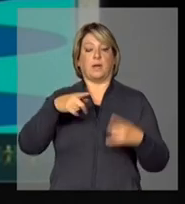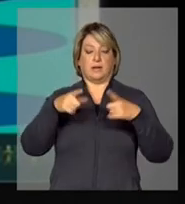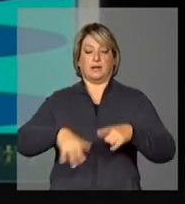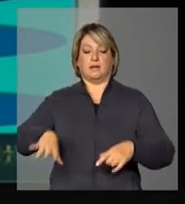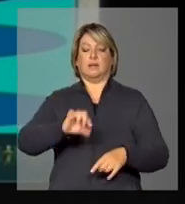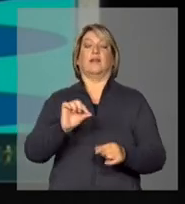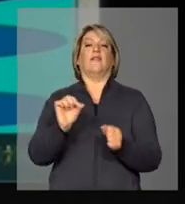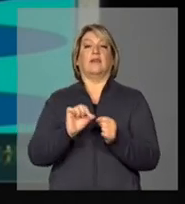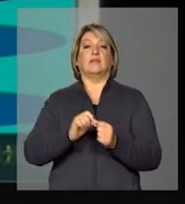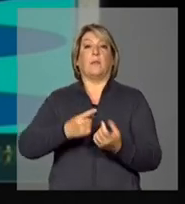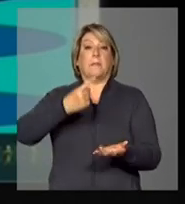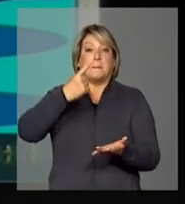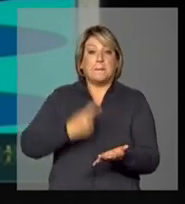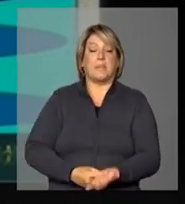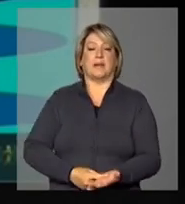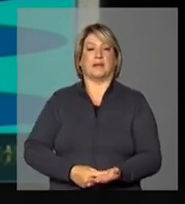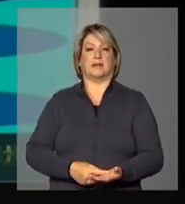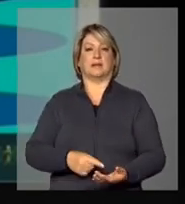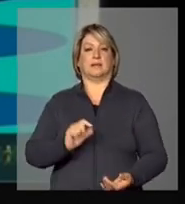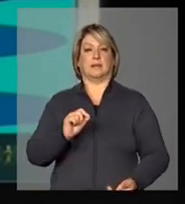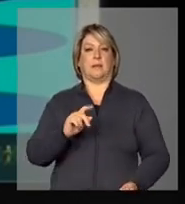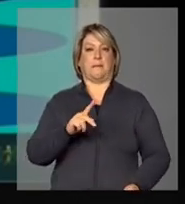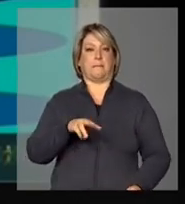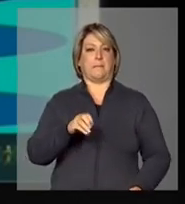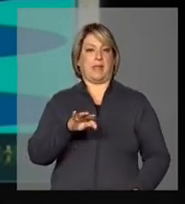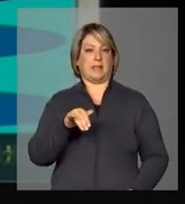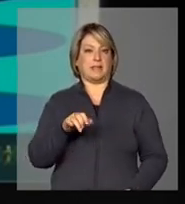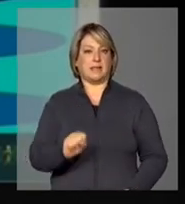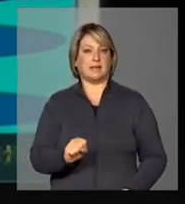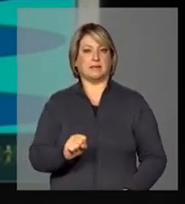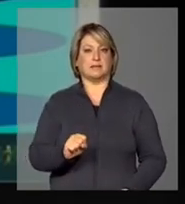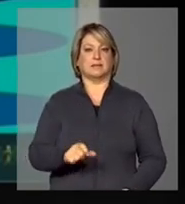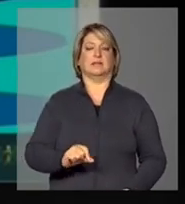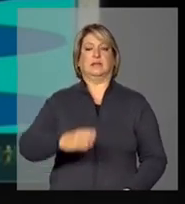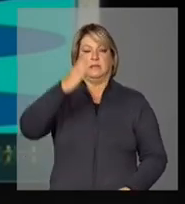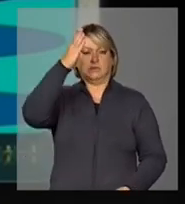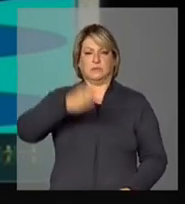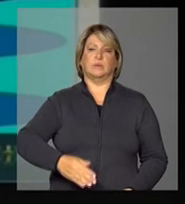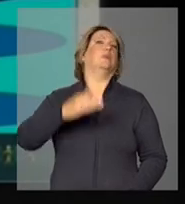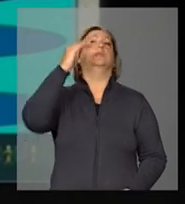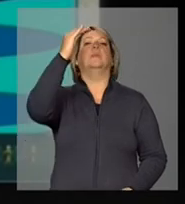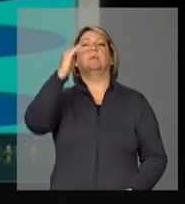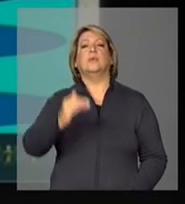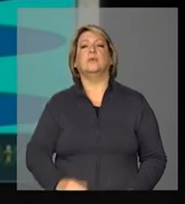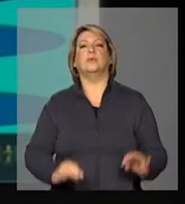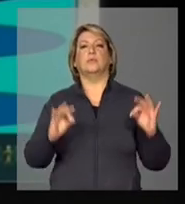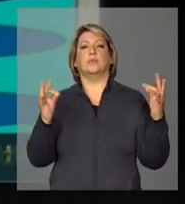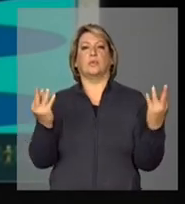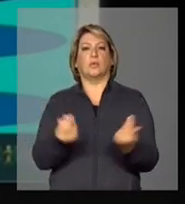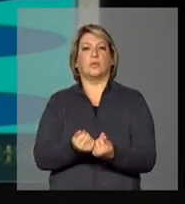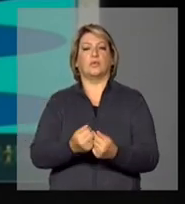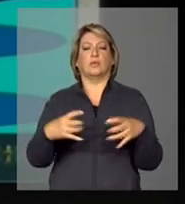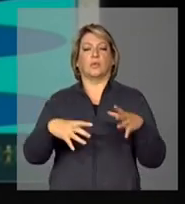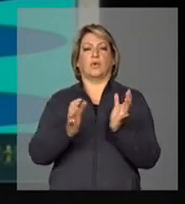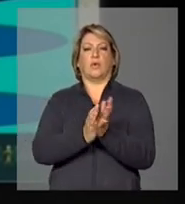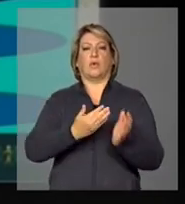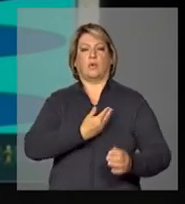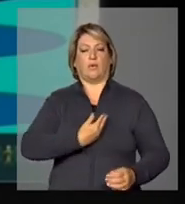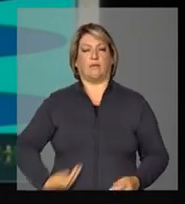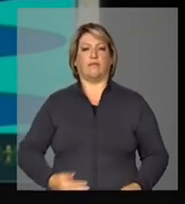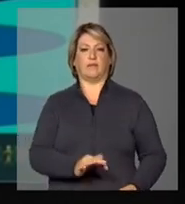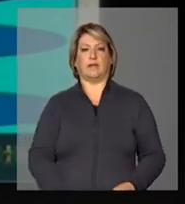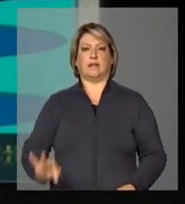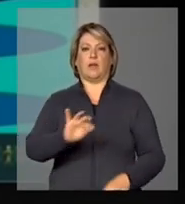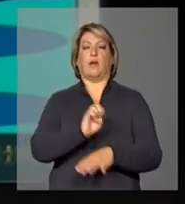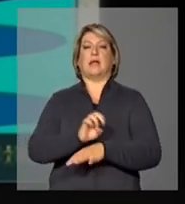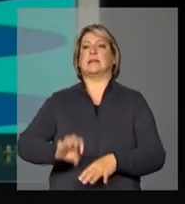construção de um pacto de metas, como eu disse, vertical, articulando as principais políticas públicas no âmbito do governo federal, com Estados,